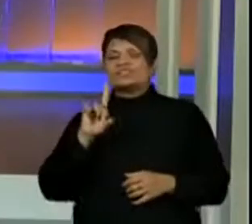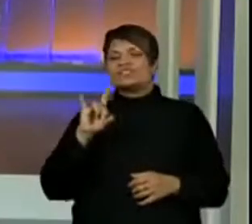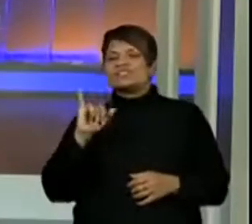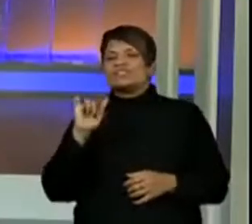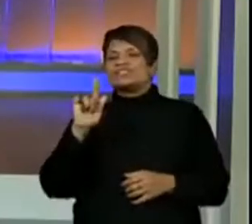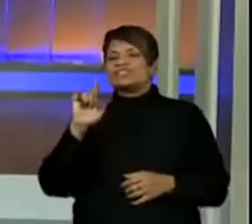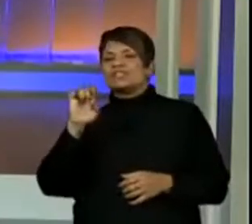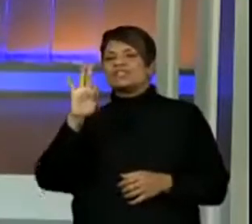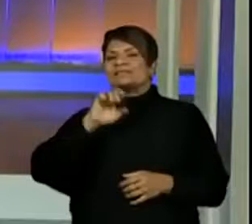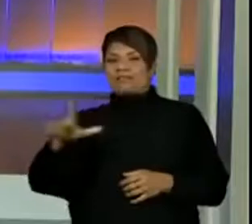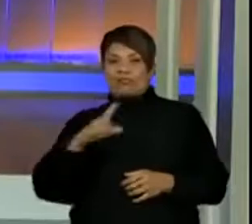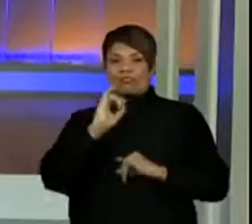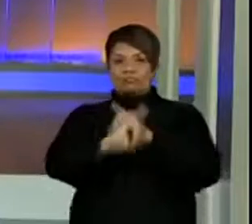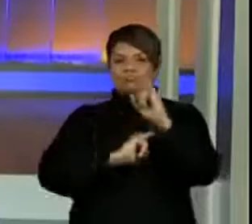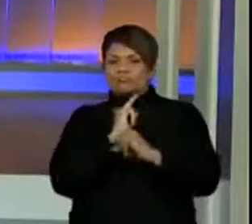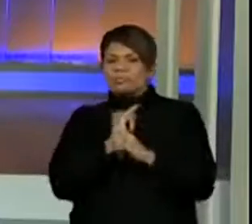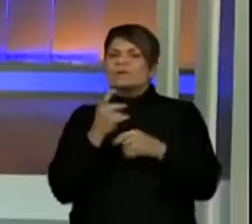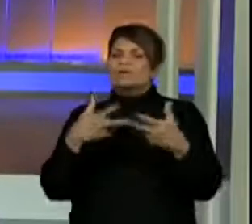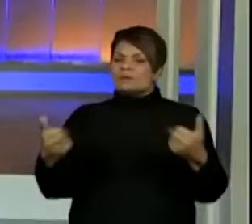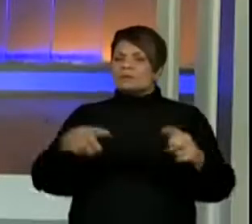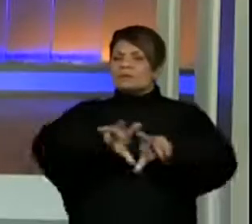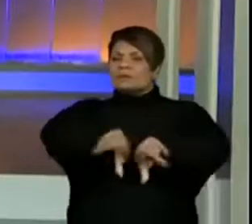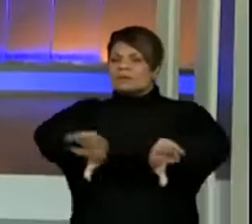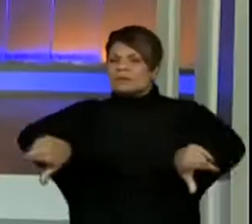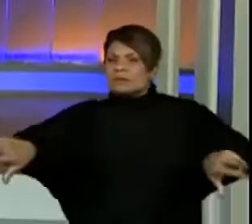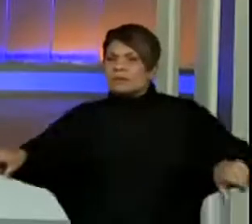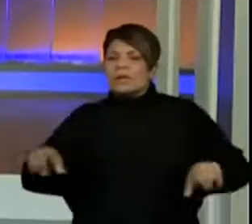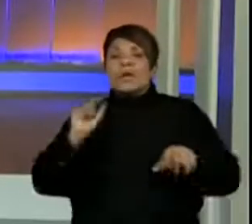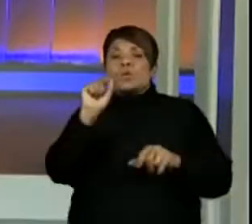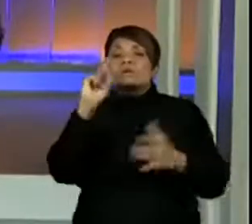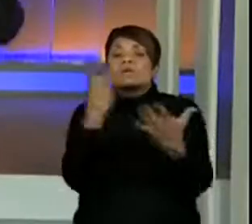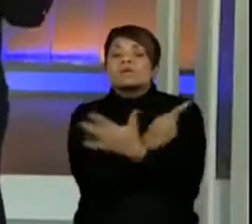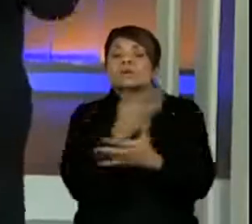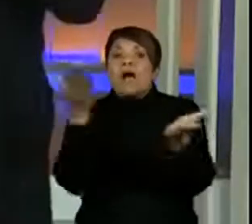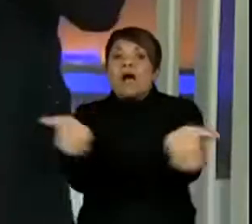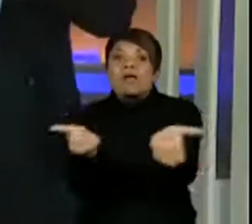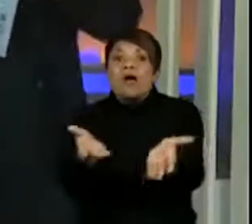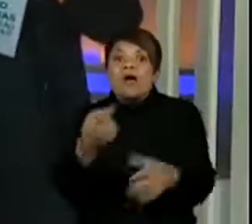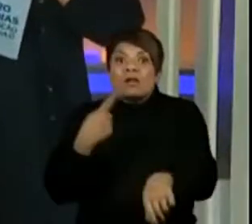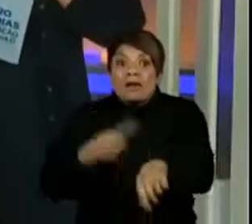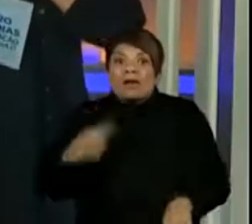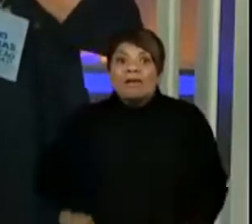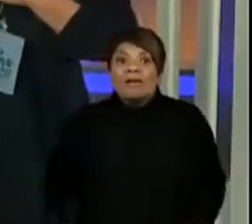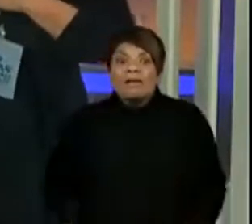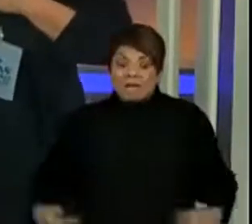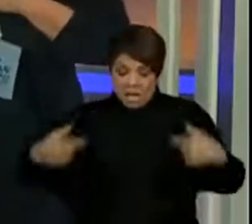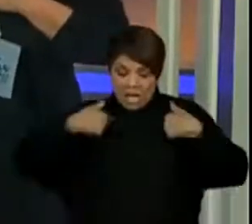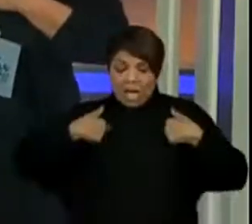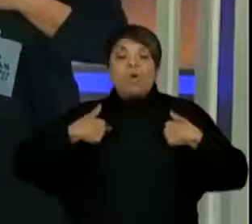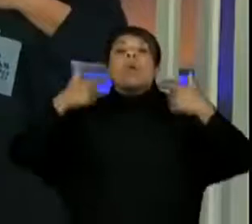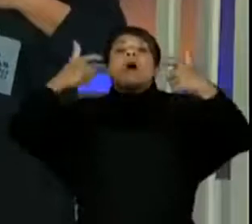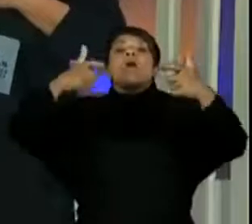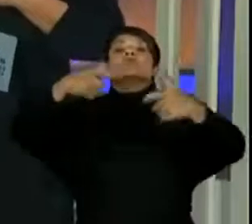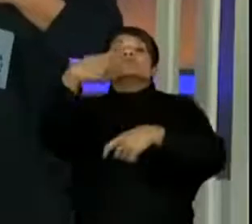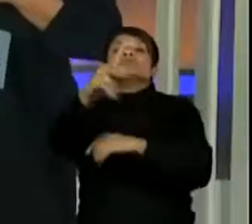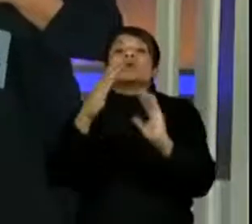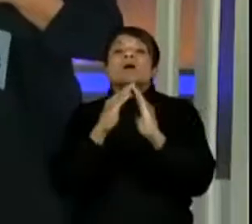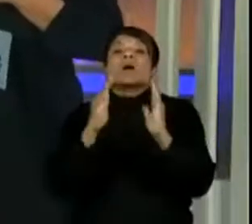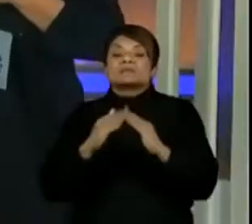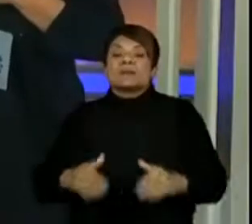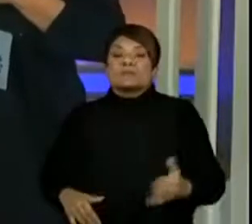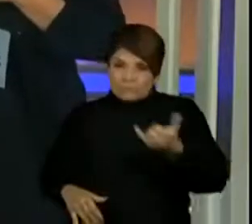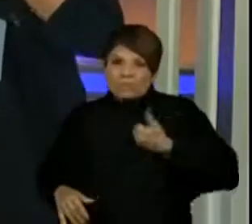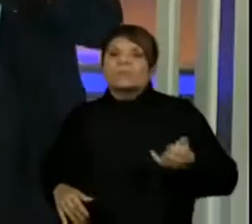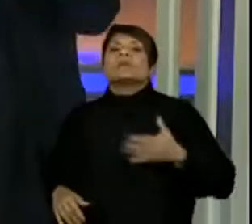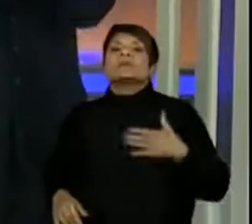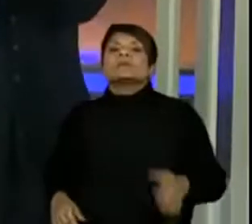é esse digital? É o que está acontecendo agora. Eu estou onde na sua casa? Conta